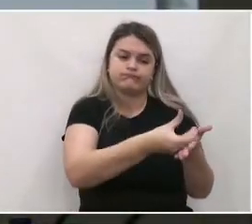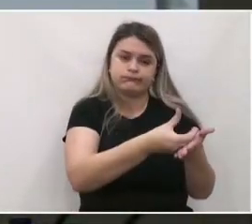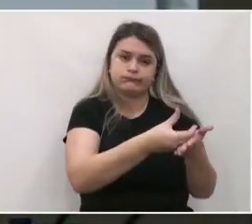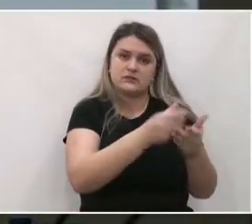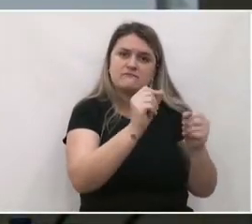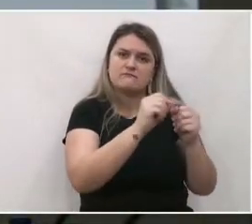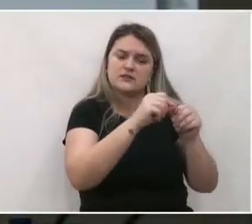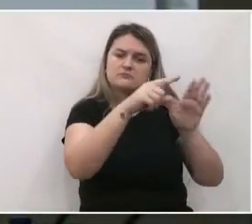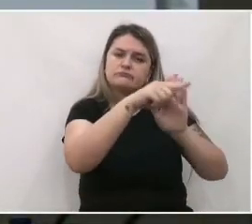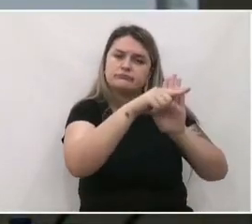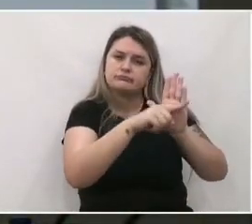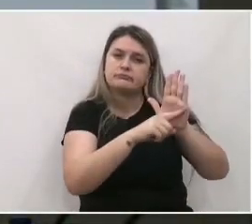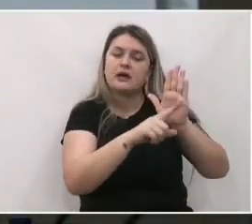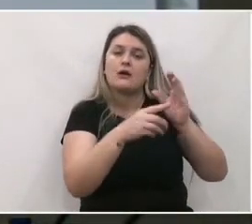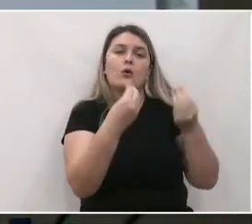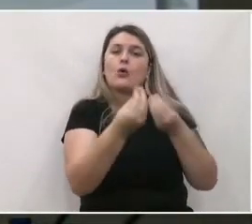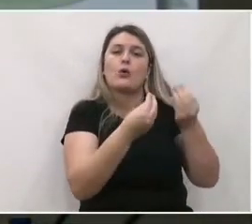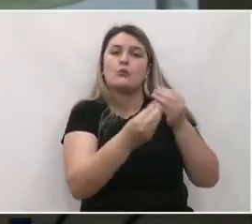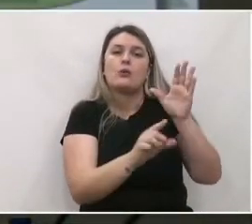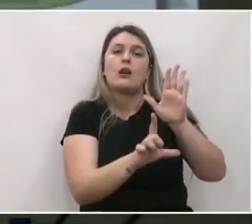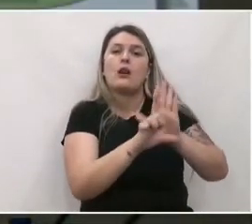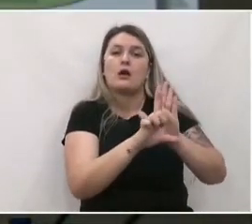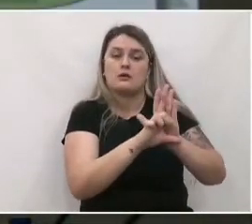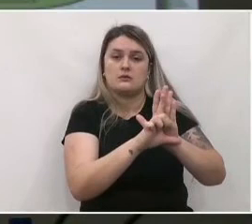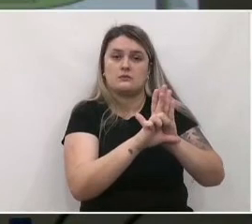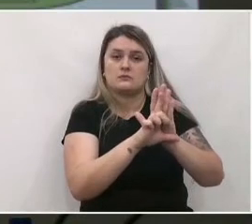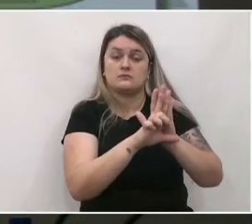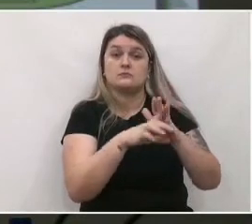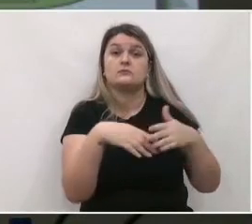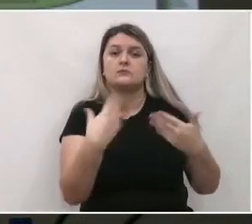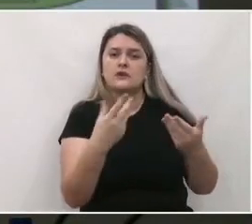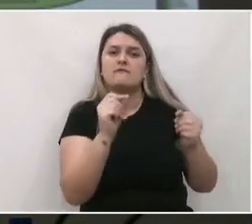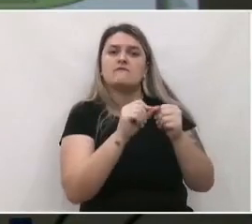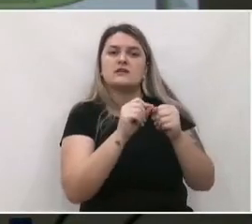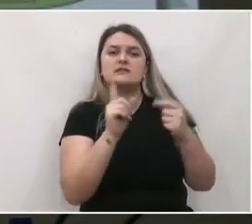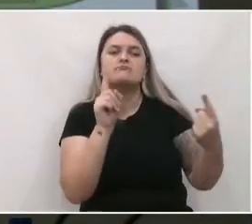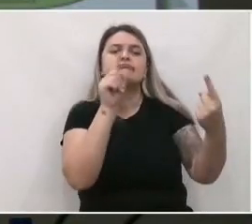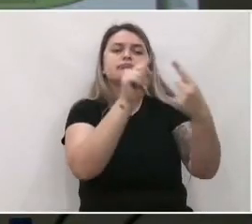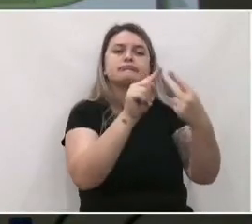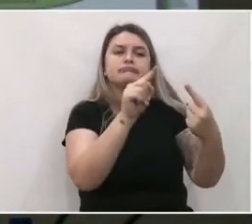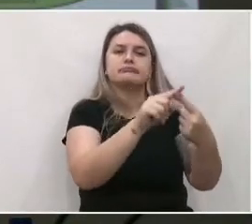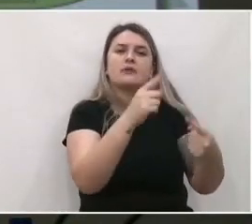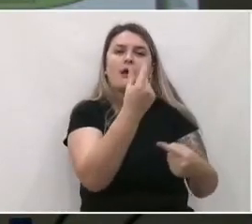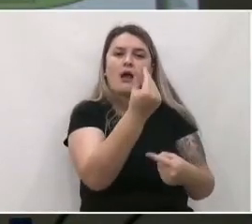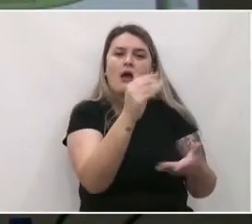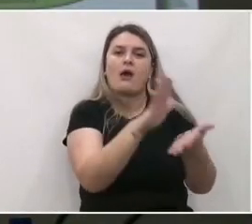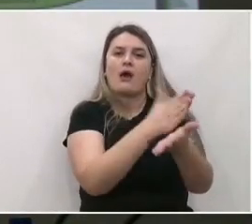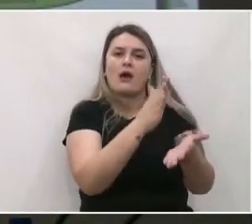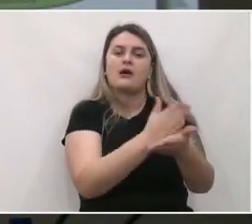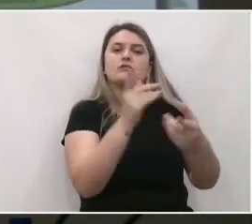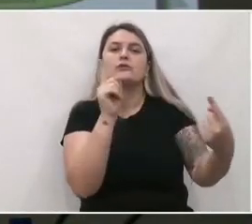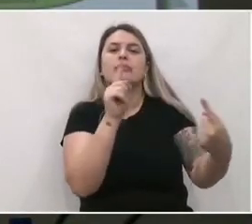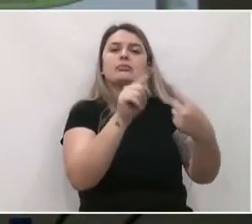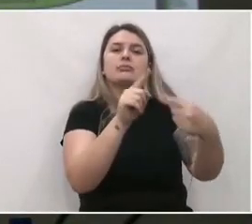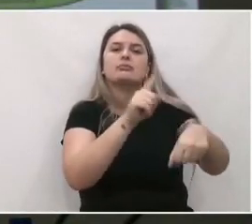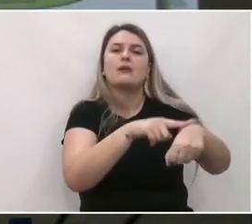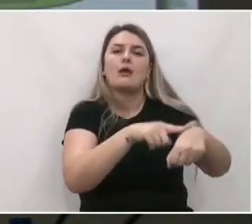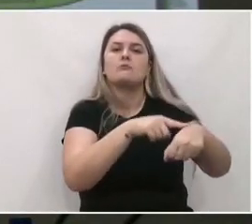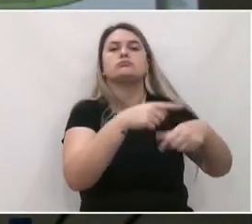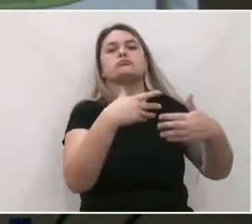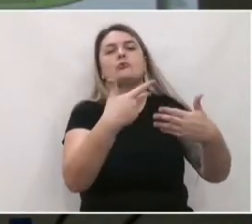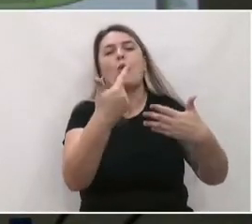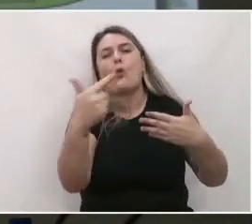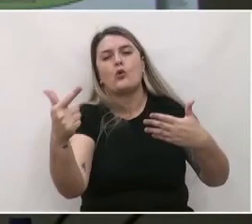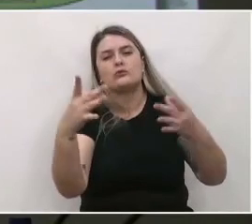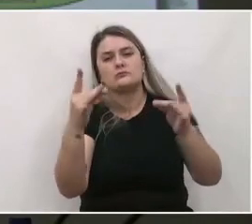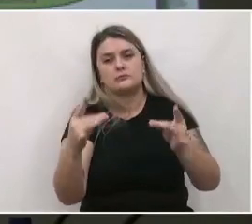elaboração das minutas de lei. Ali a gente define metas financeiras, objetivos, prazos, dentre outras coisas.